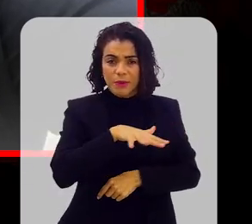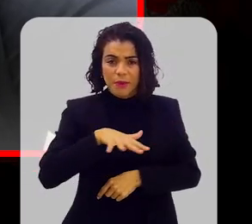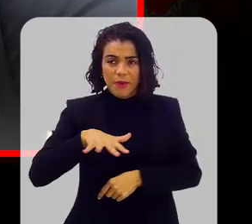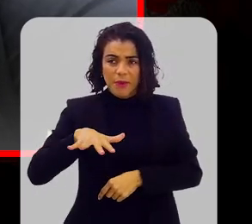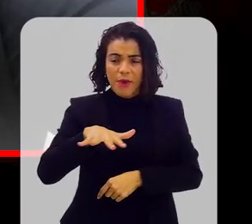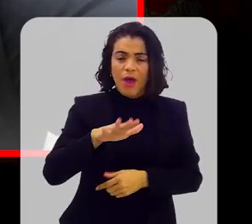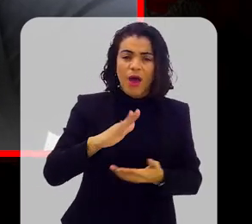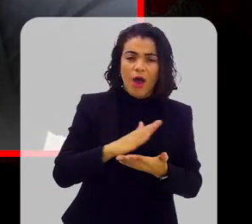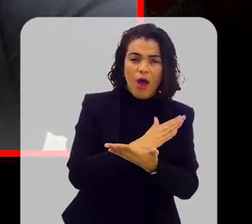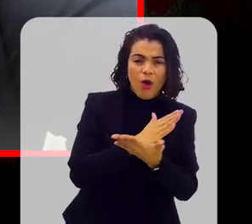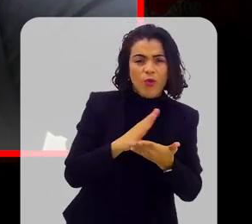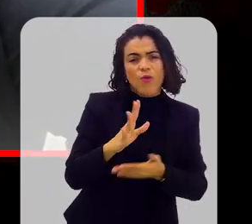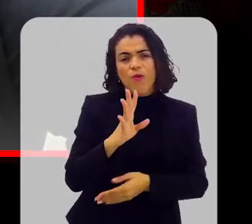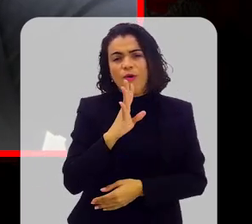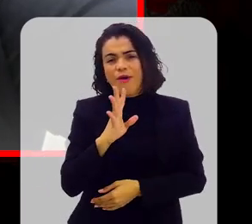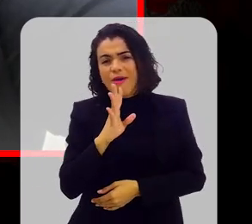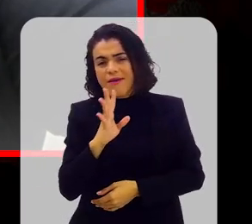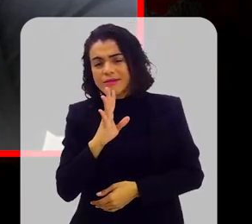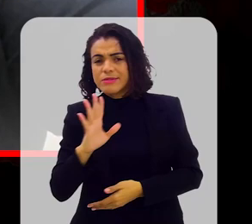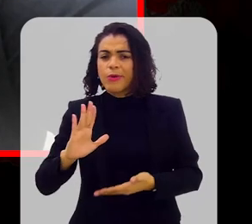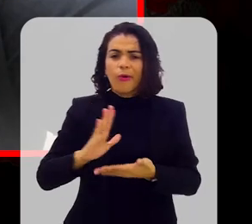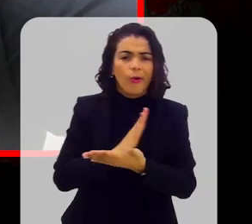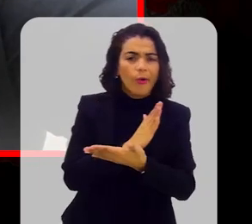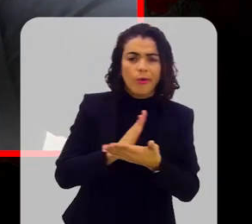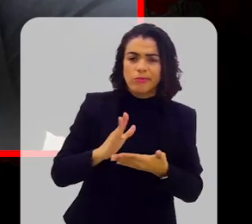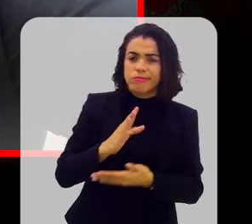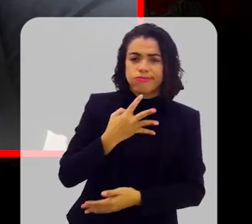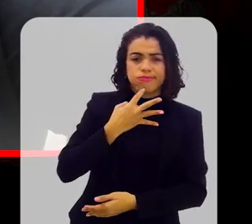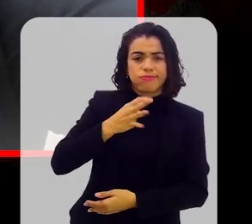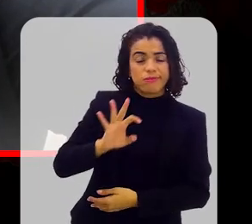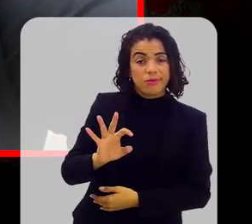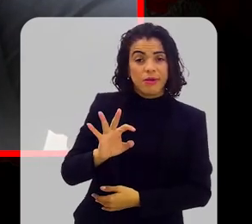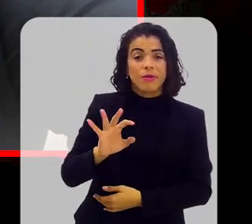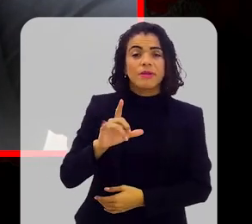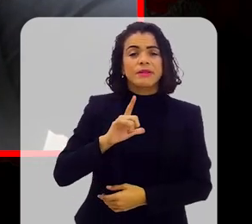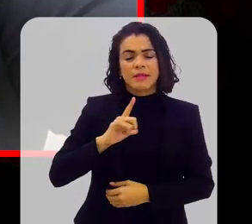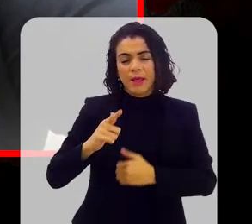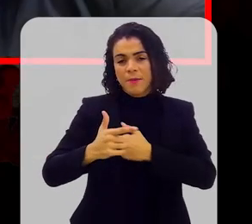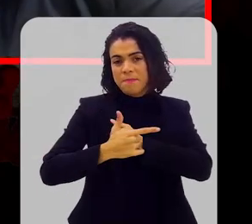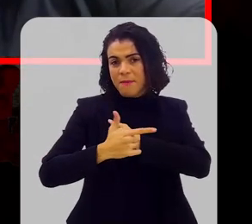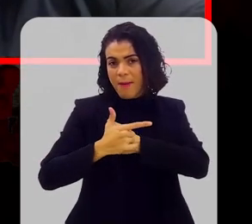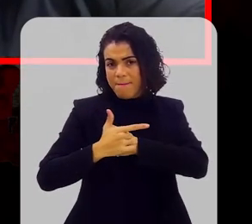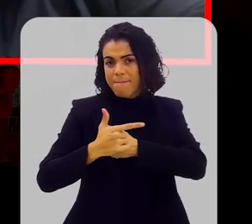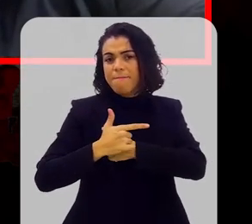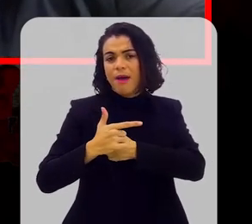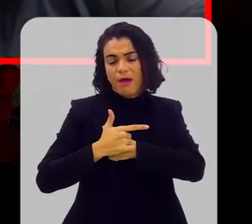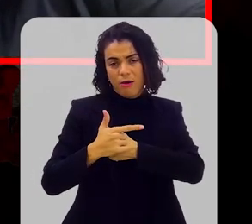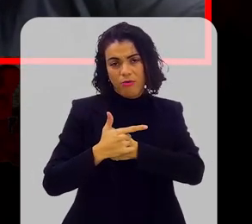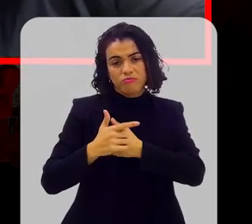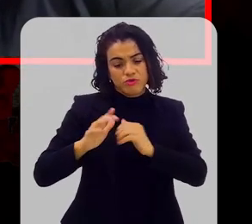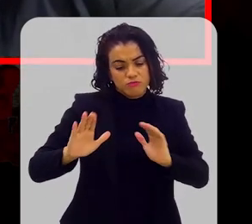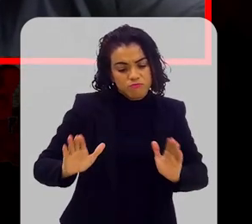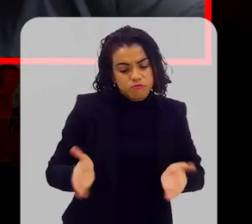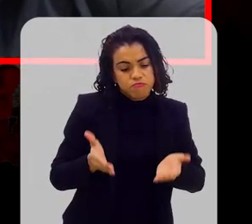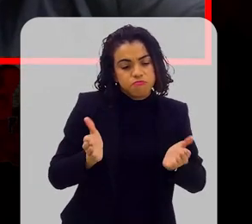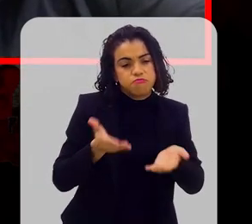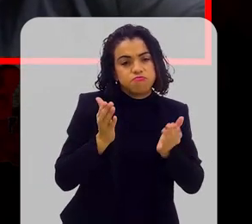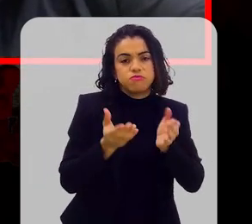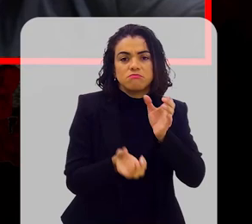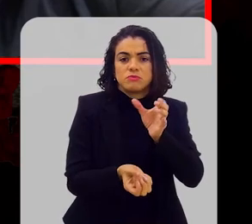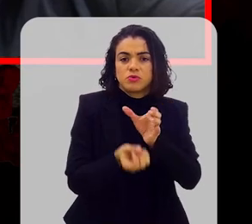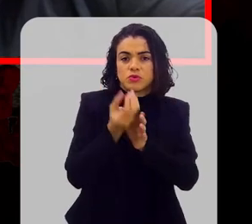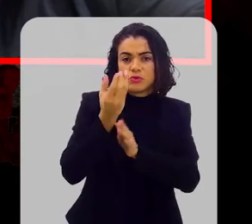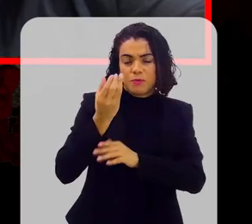presentes, alguns conhecidos, outros não conhecidos, vão ter um papel maior ou menor dependendo do grau de